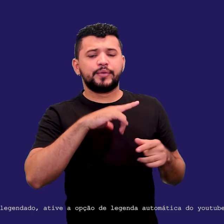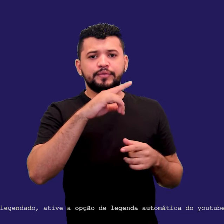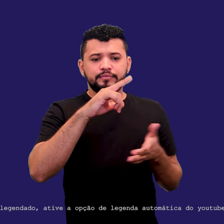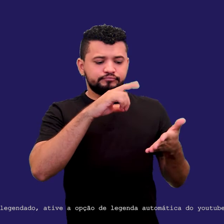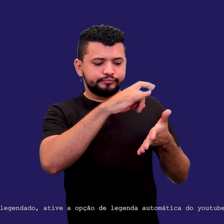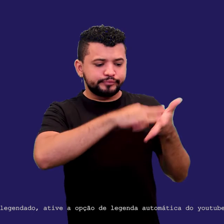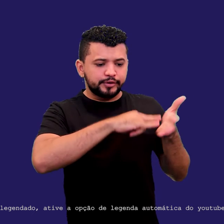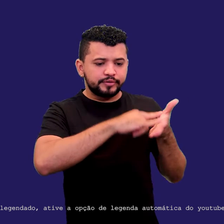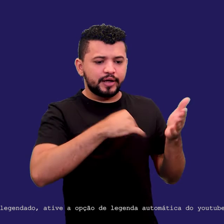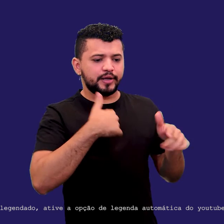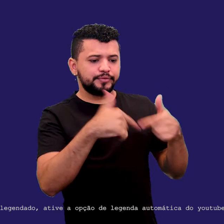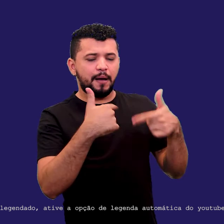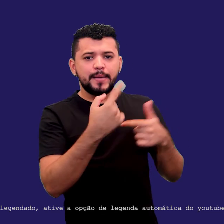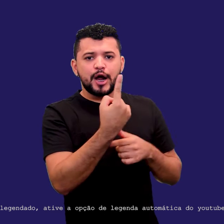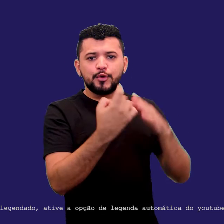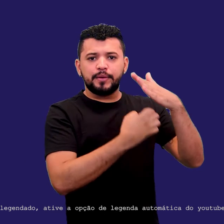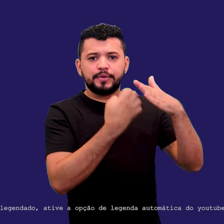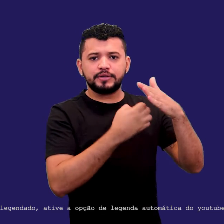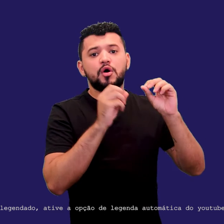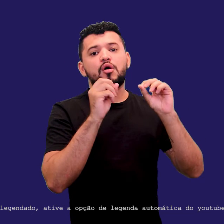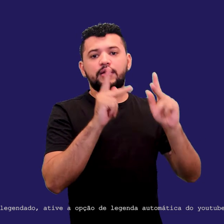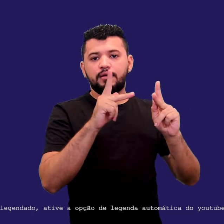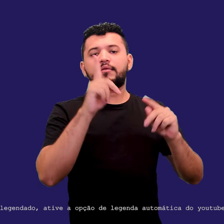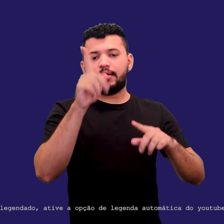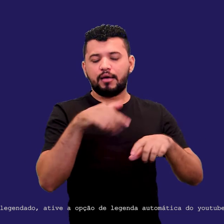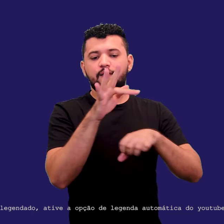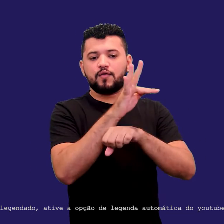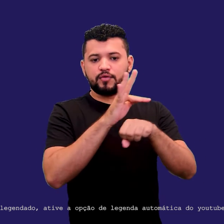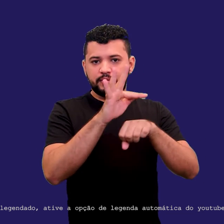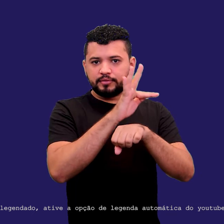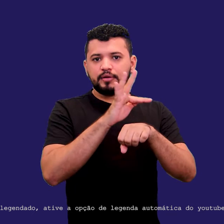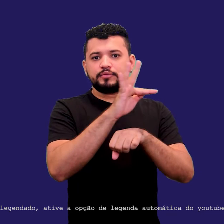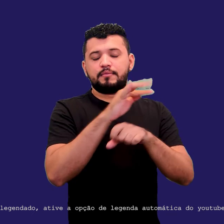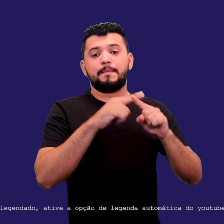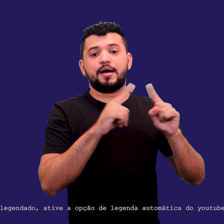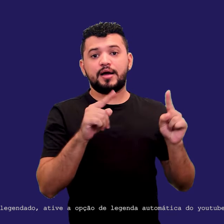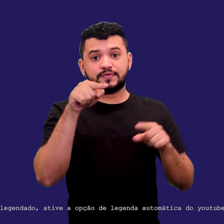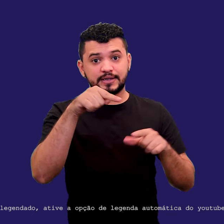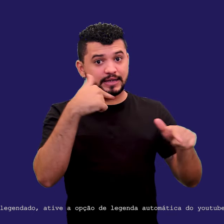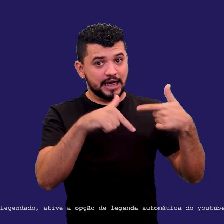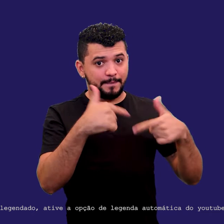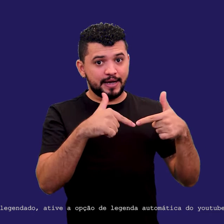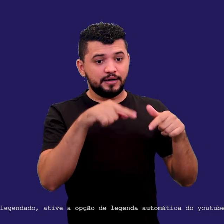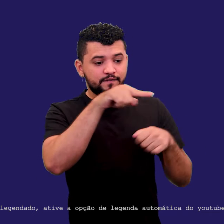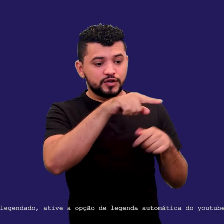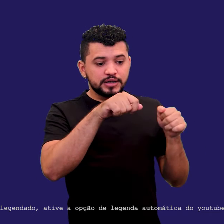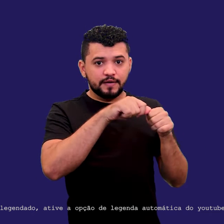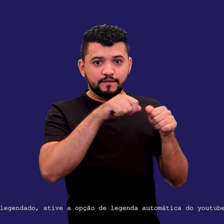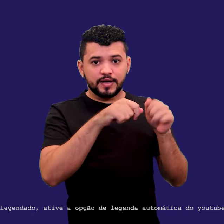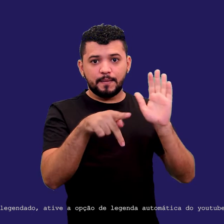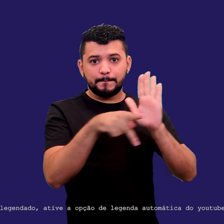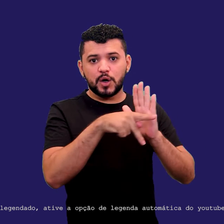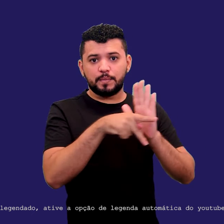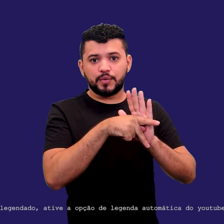empresa. Ok, isso é uma formalidade. Mas, na verdade, você trabalha para você, você trabalha para o seu